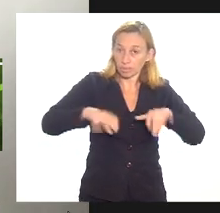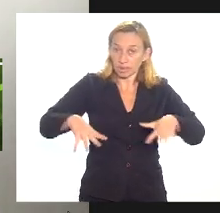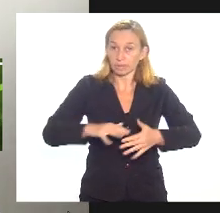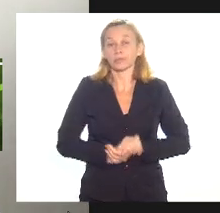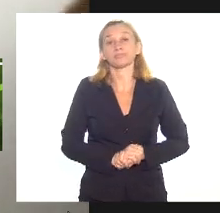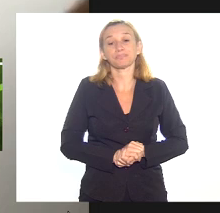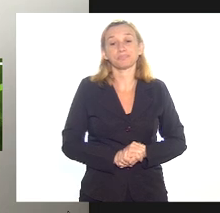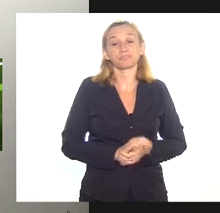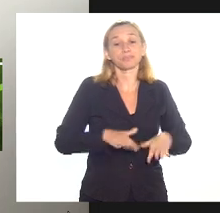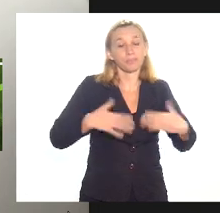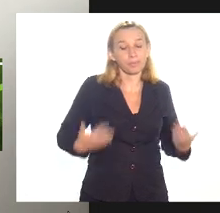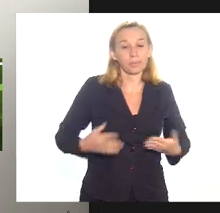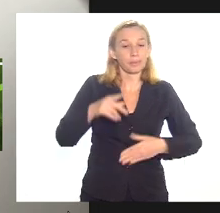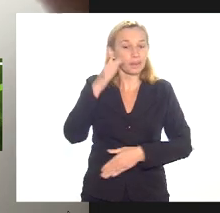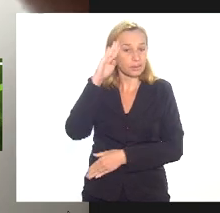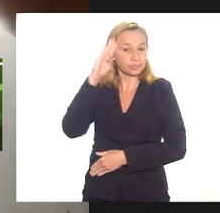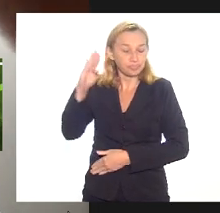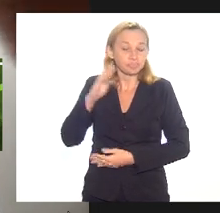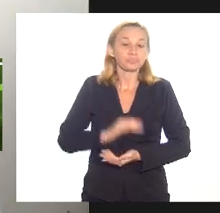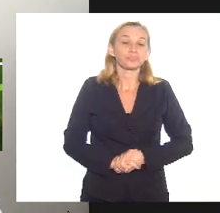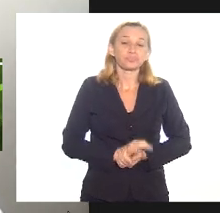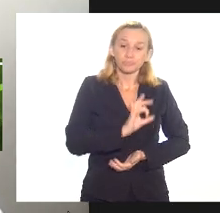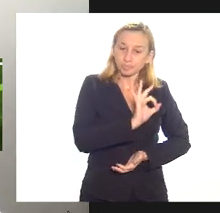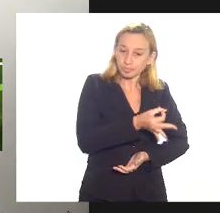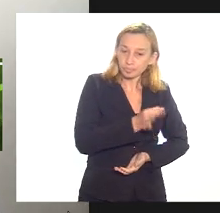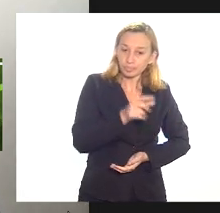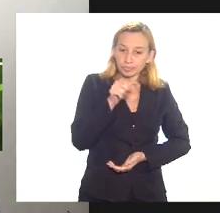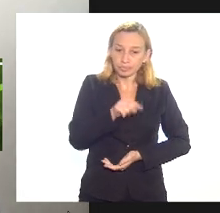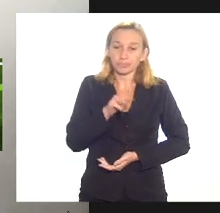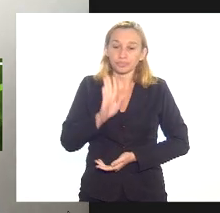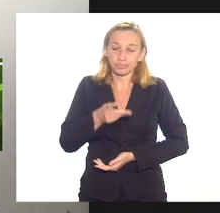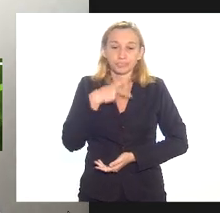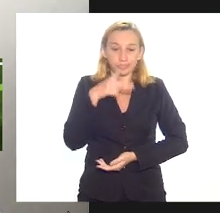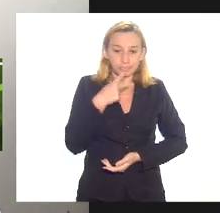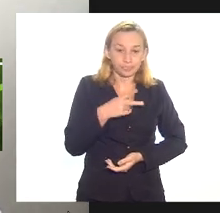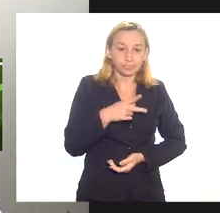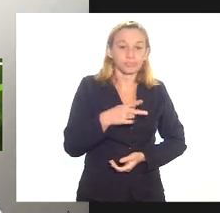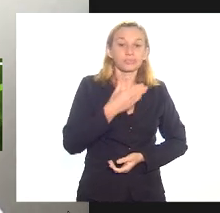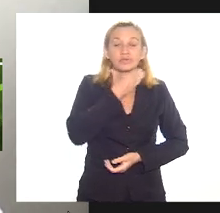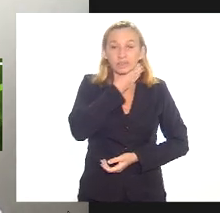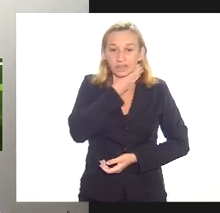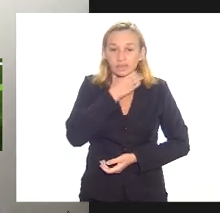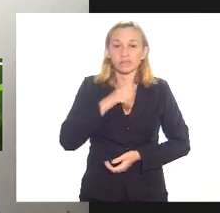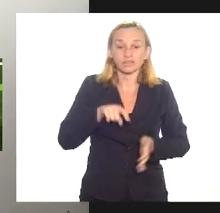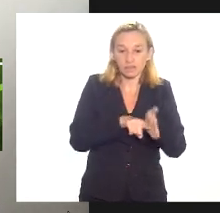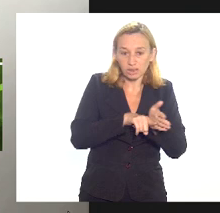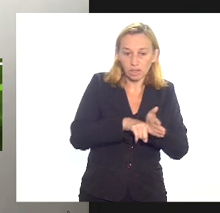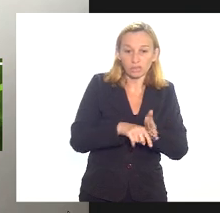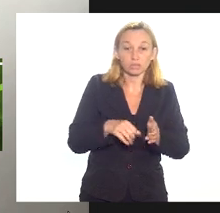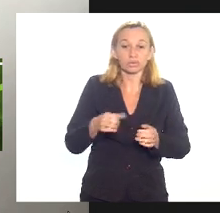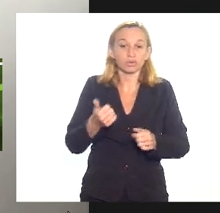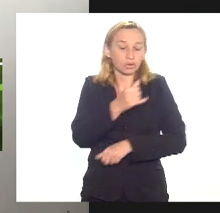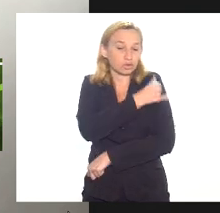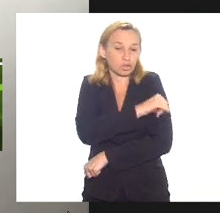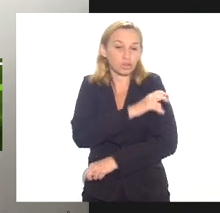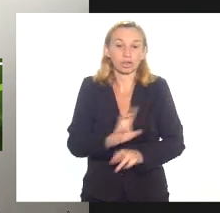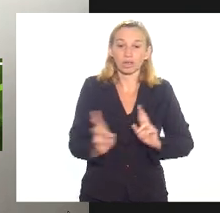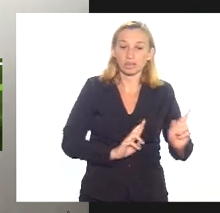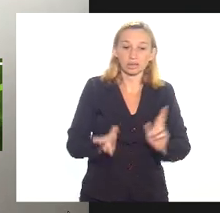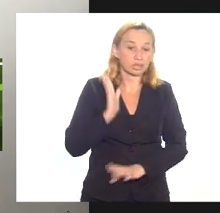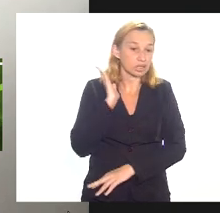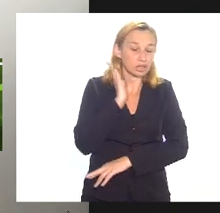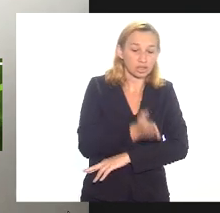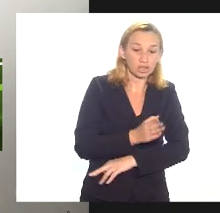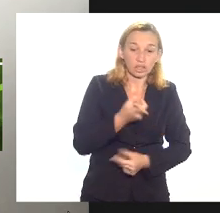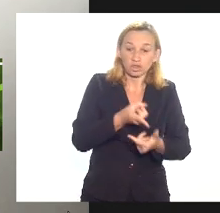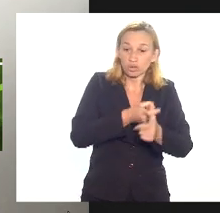então é fundamental que óbvio aqui já foi dito que a crise fiscal do Rio de Janeiro ela tem relação direta com a